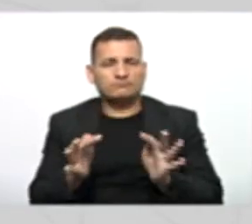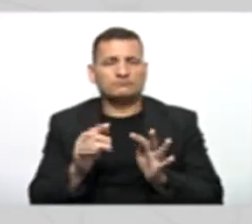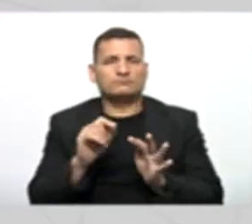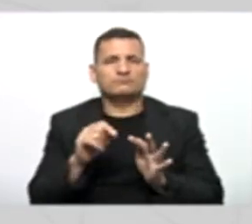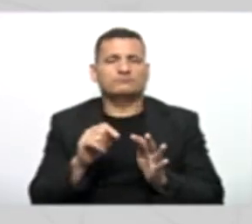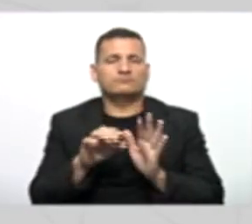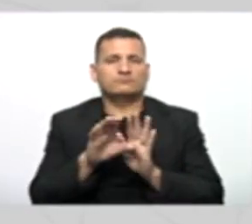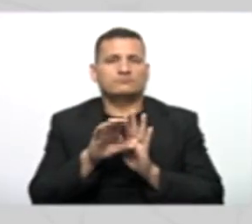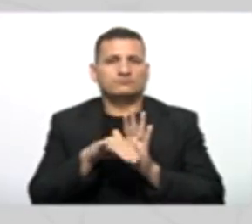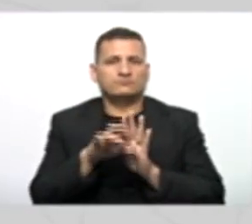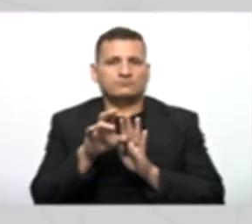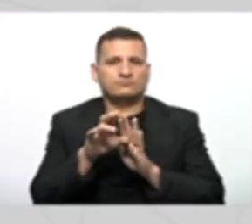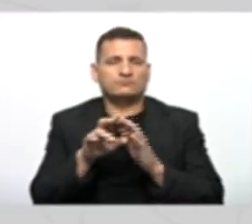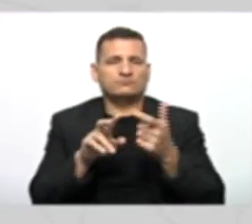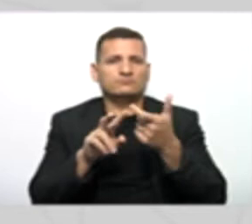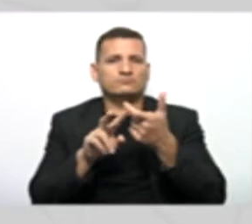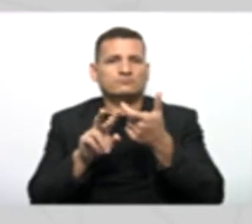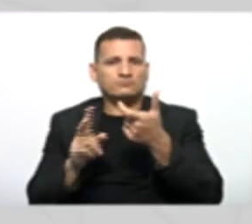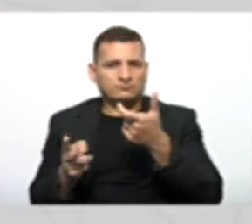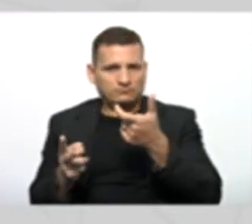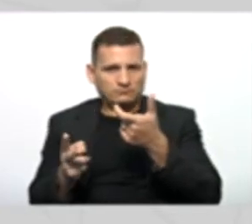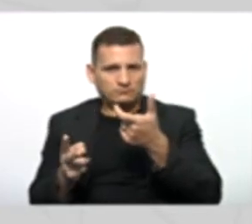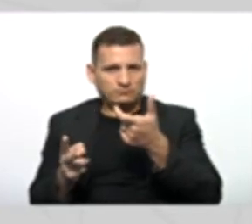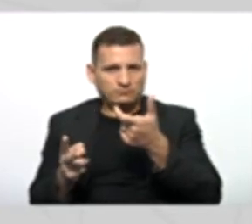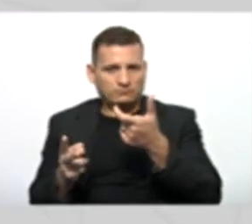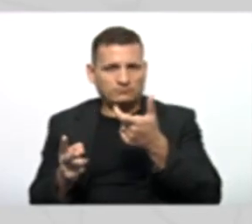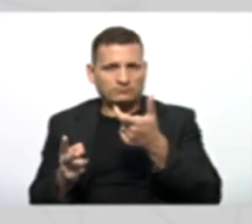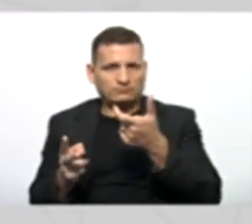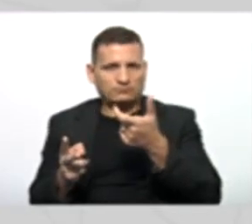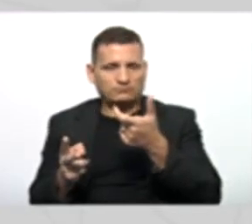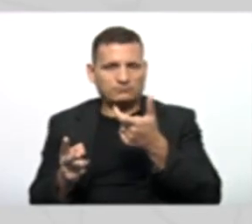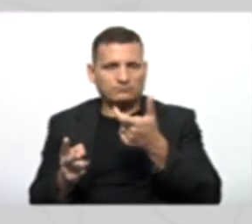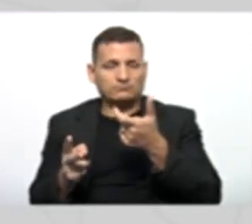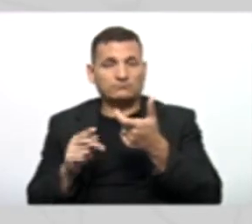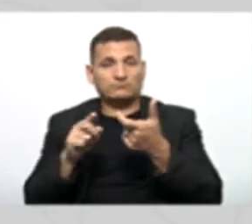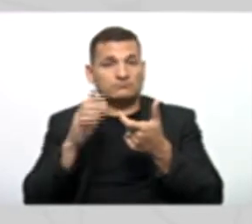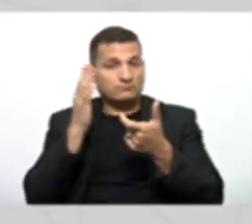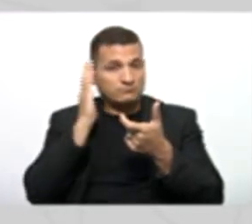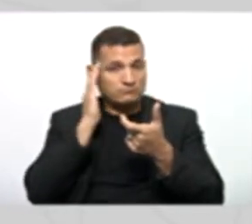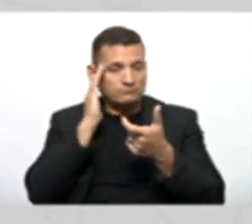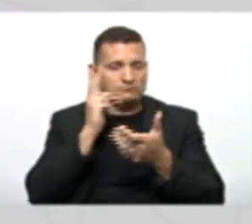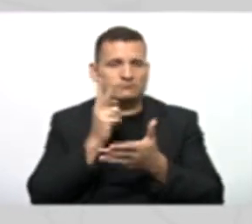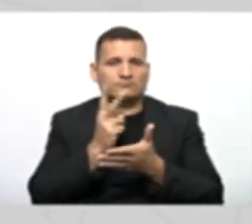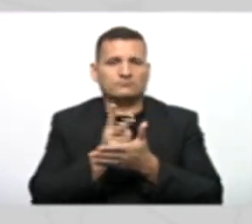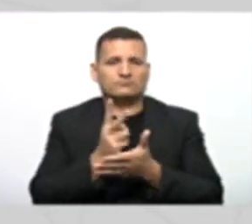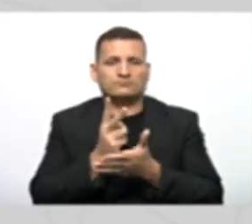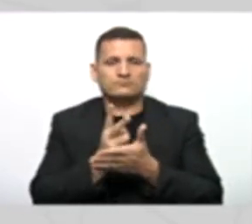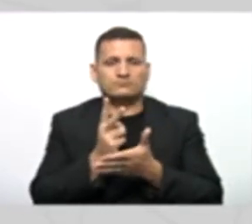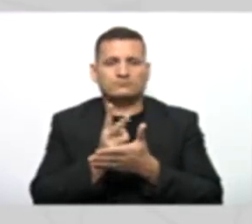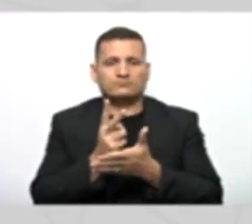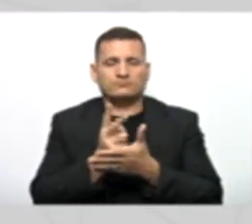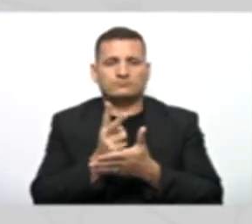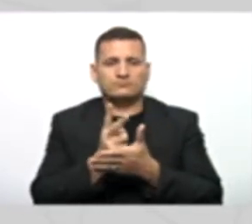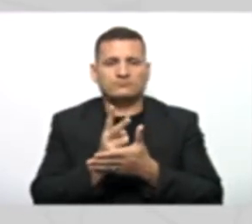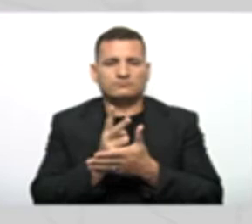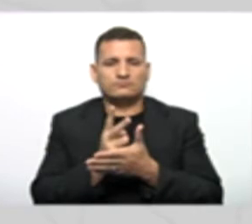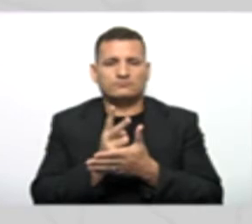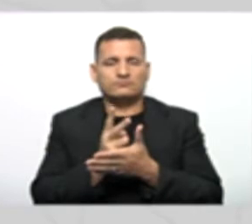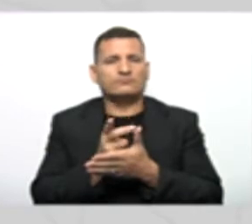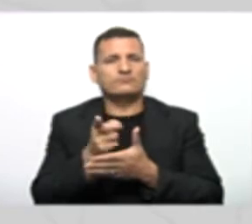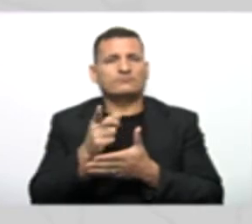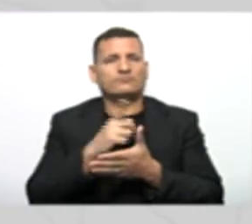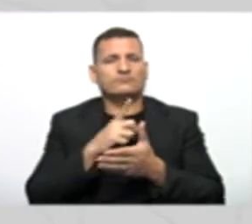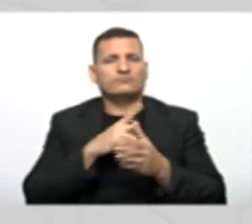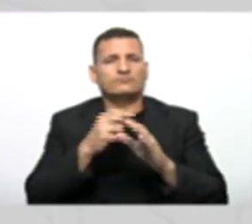distinguindo a classe pessoa física da classe pessoa jurídica, sabendo sempre que elas têm atributos, ou seja,